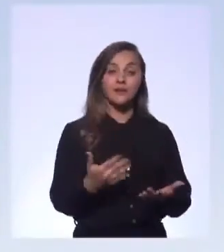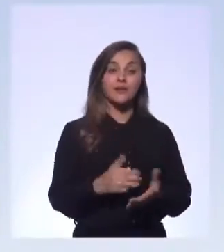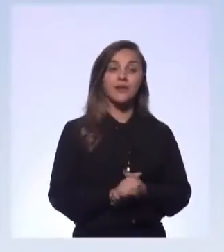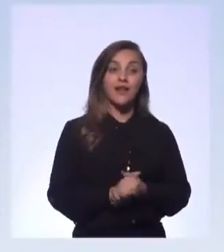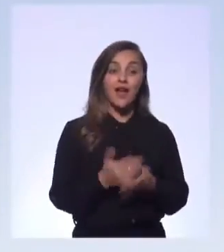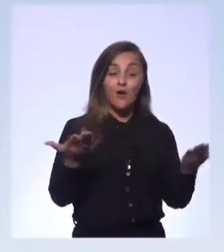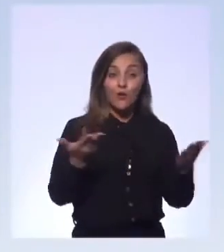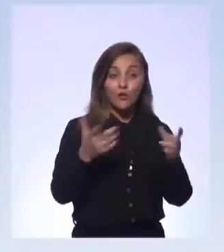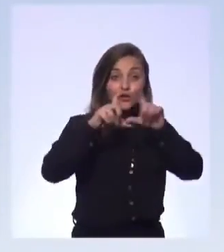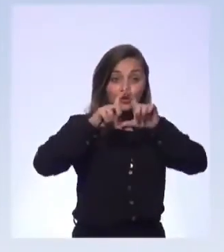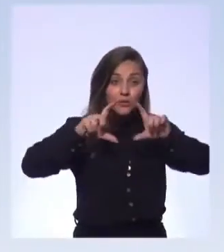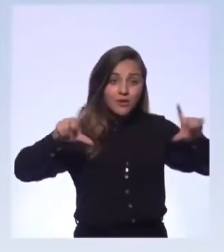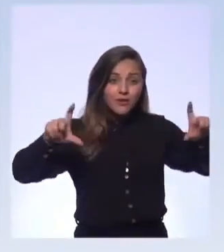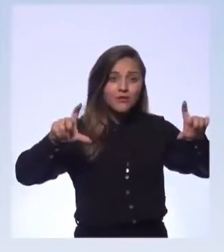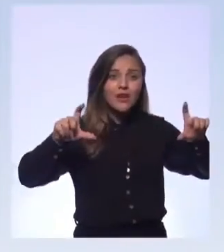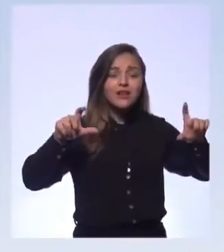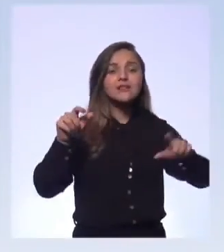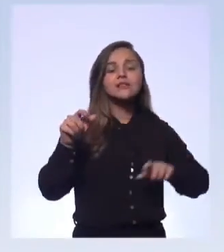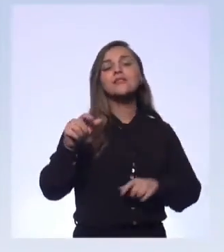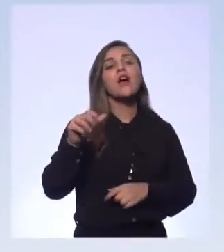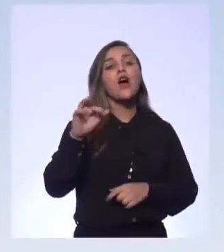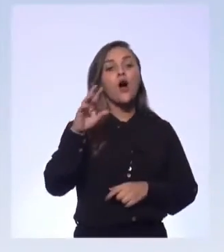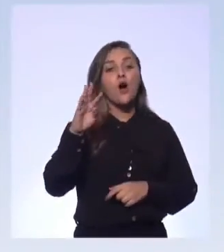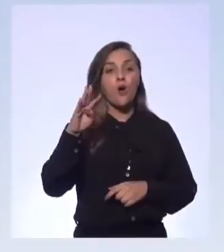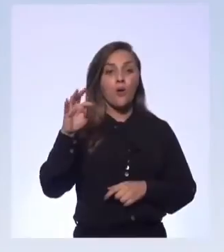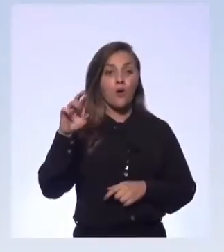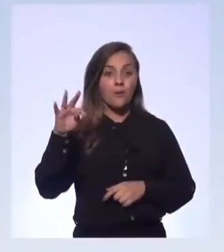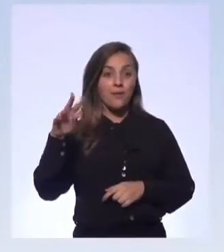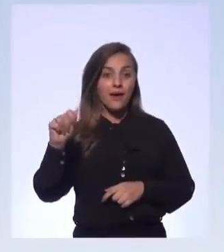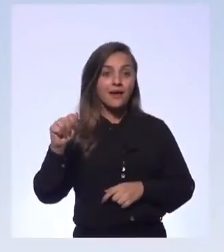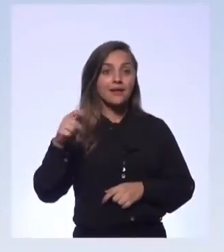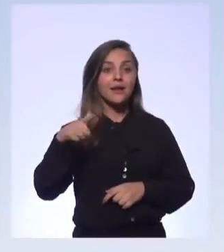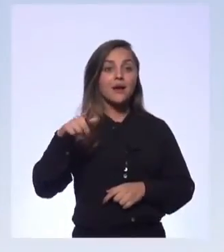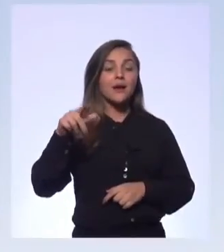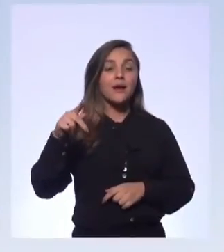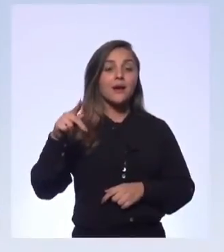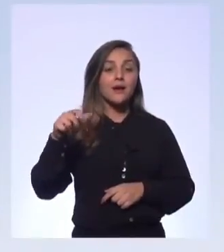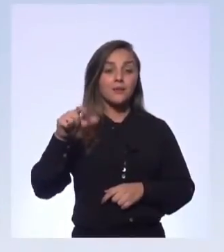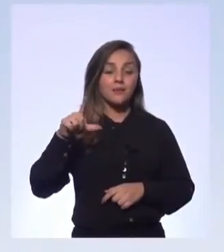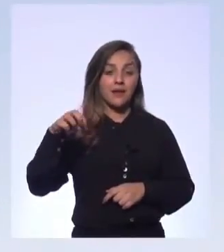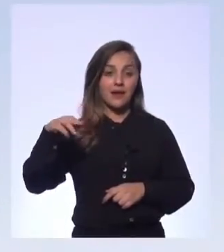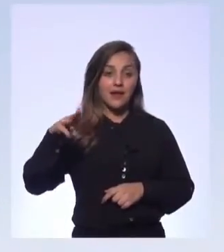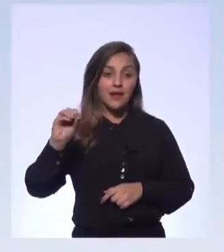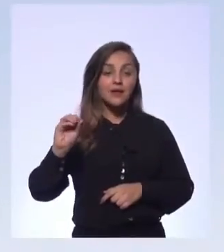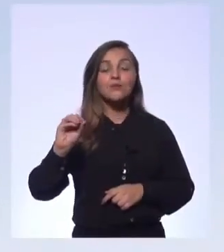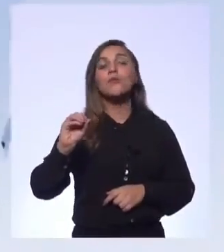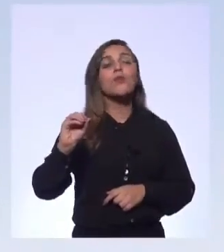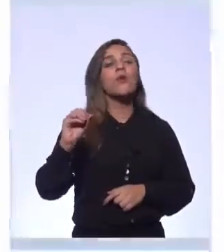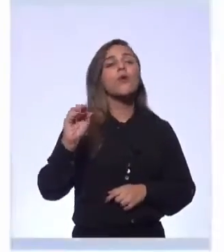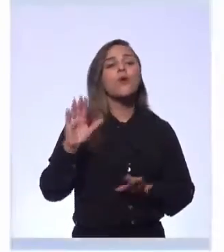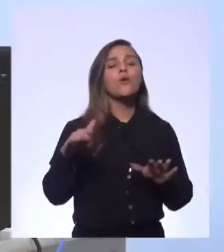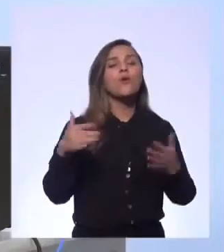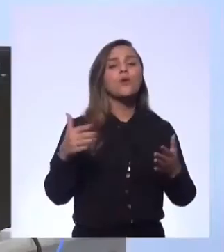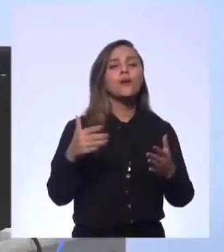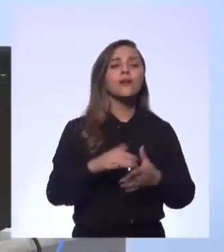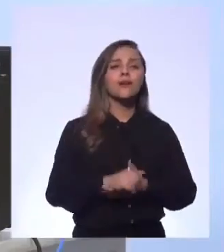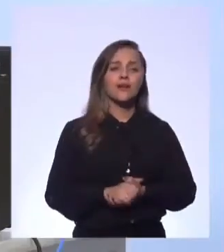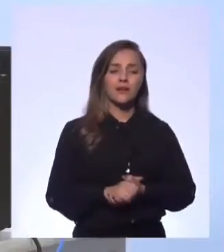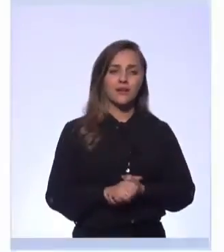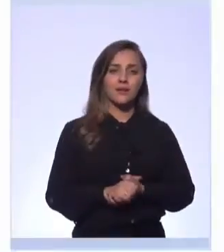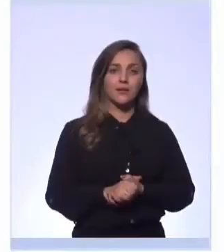deixo aqui uma frase da consultora, a consultora e autora Roberta Palermo, trazendo exatamente o que a gente discutiu.